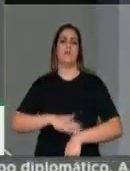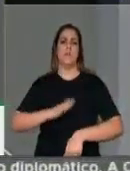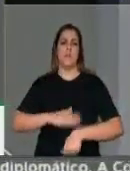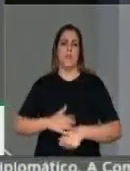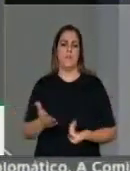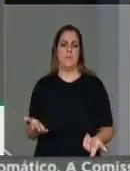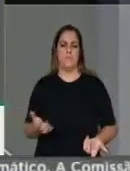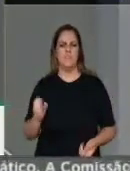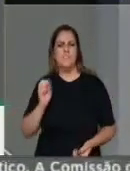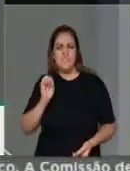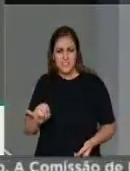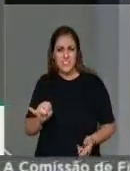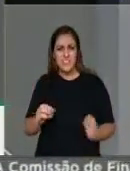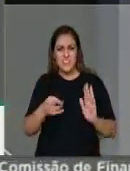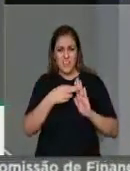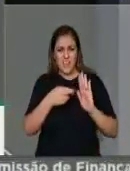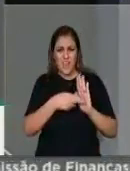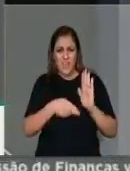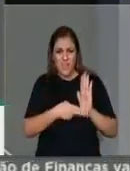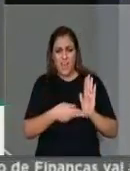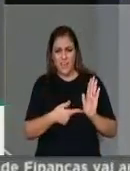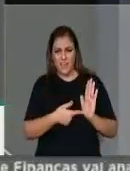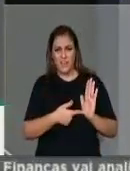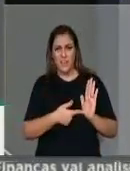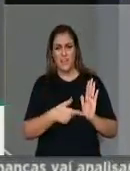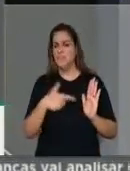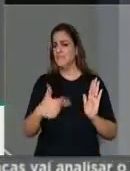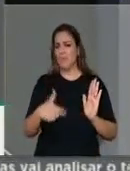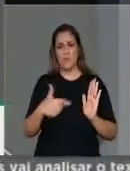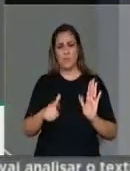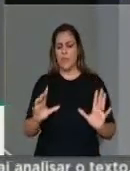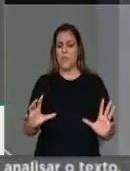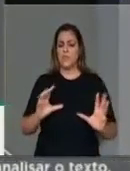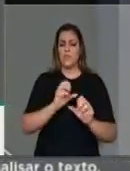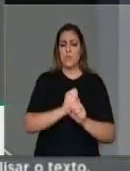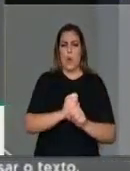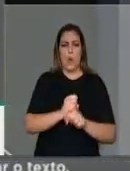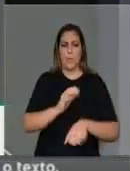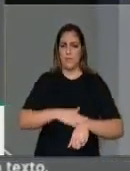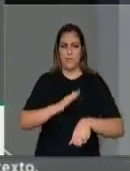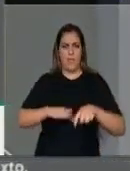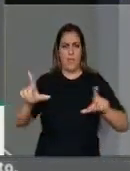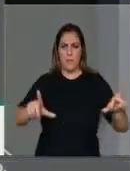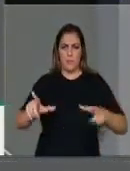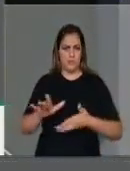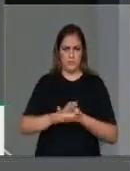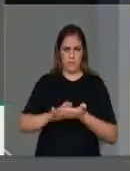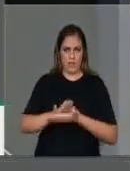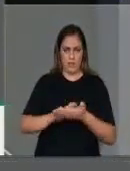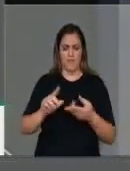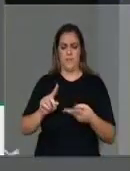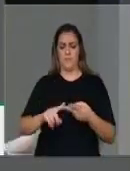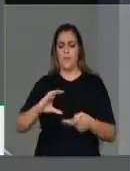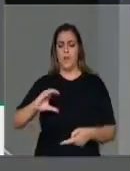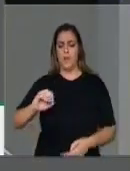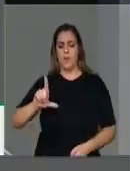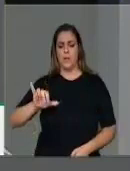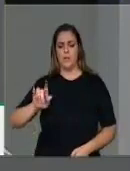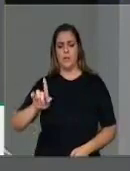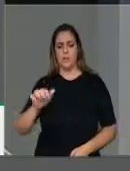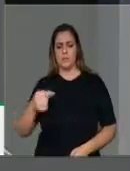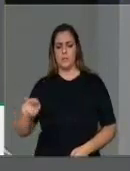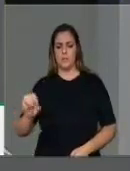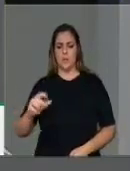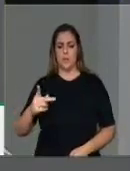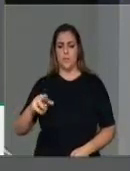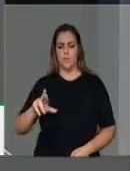uma regra onde essa soma não acontecesse, e com o fim da coligação proporcional, você já estaria dando